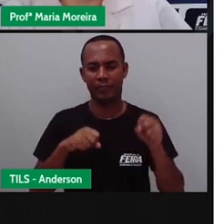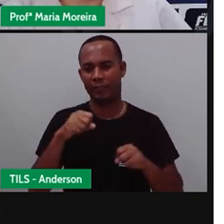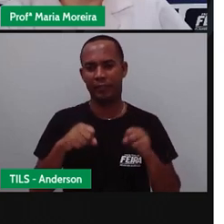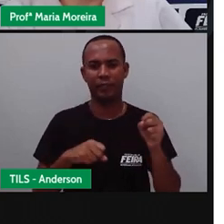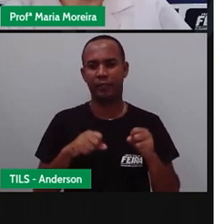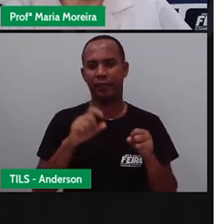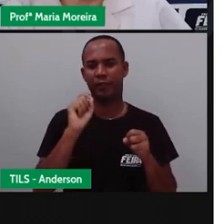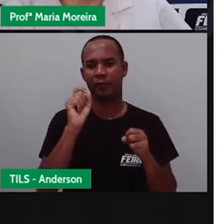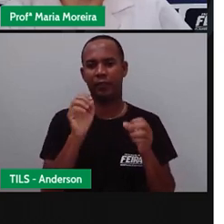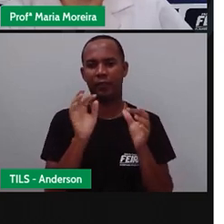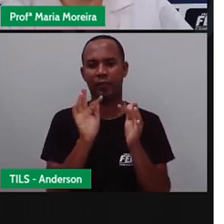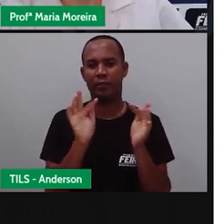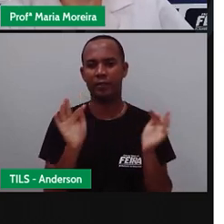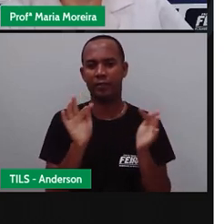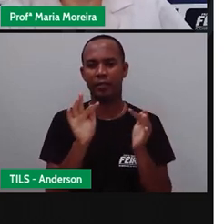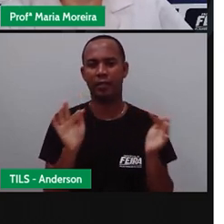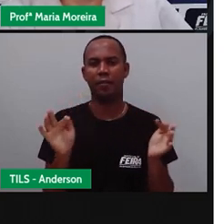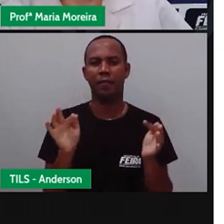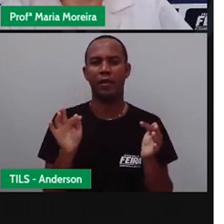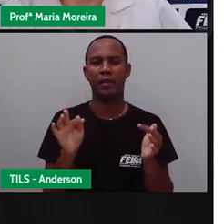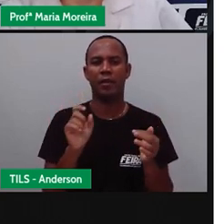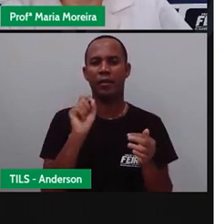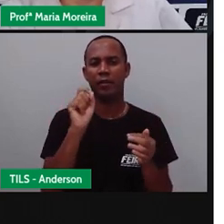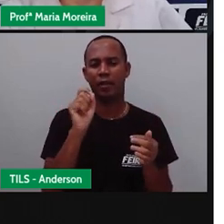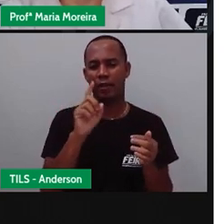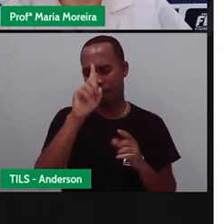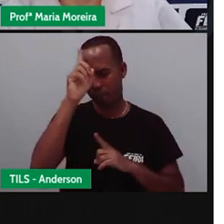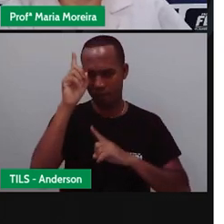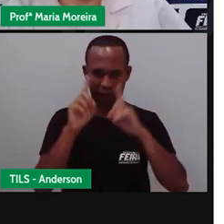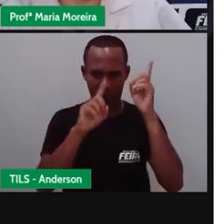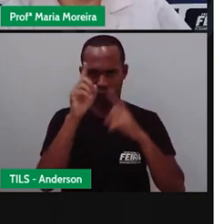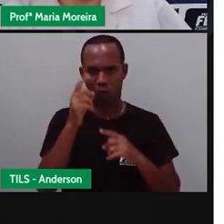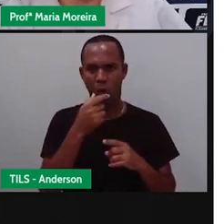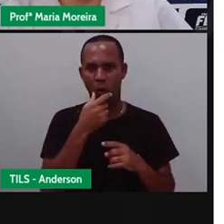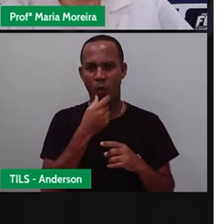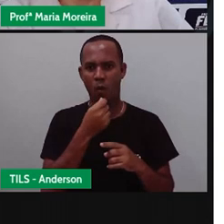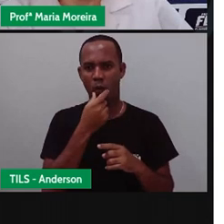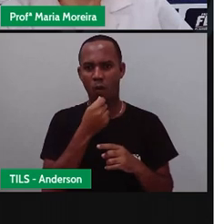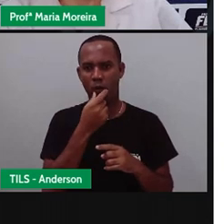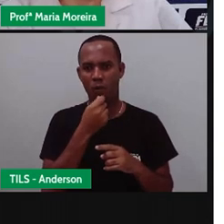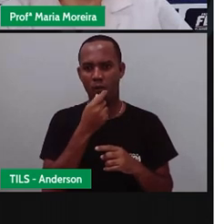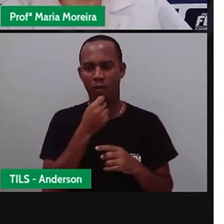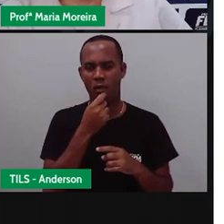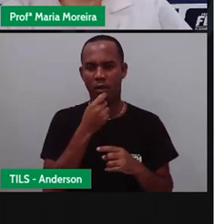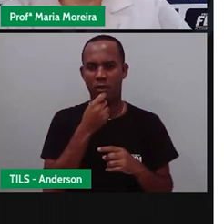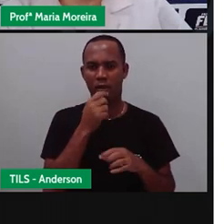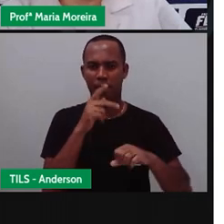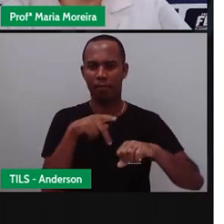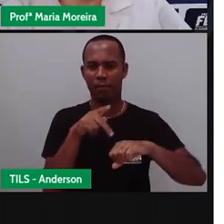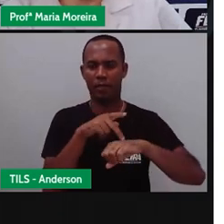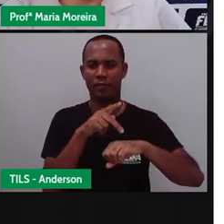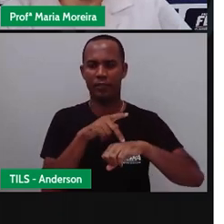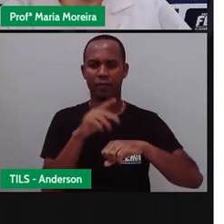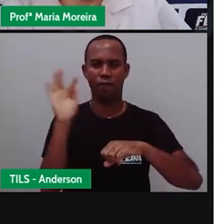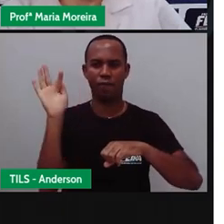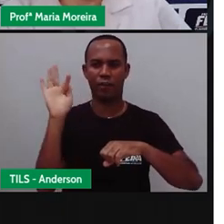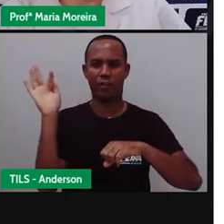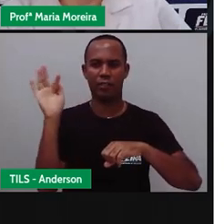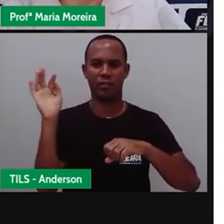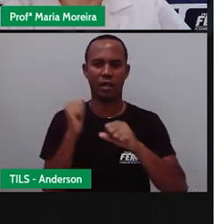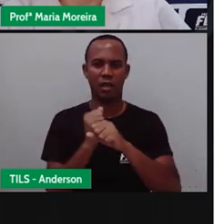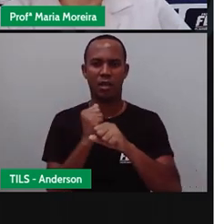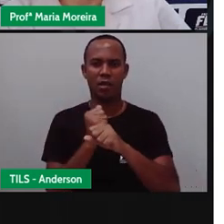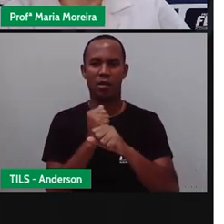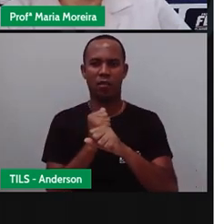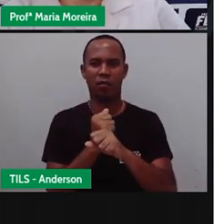muito simples, não isso? Foi inventada pelo francês Deschorac no ano de 1790 e era